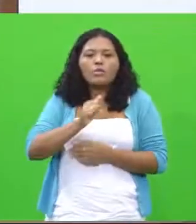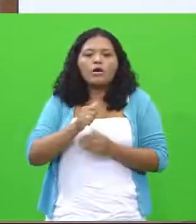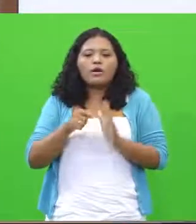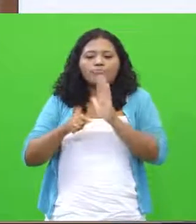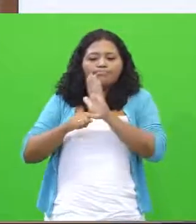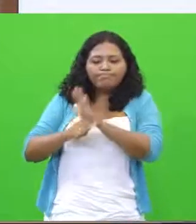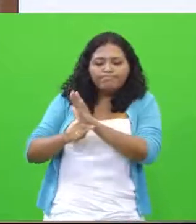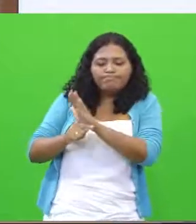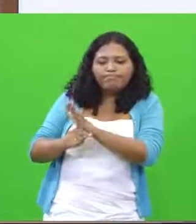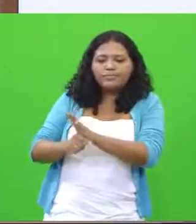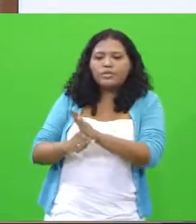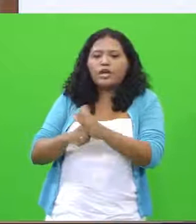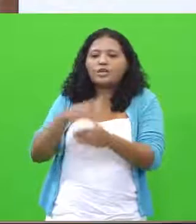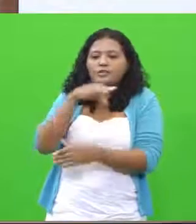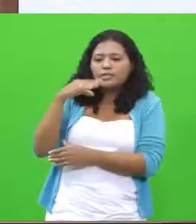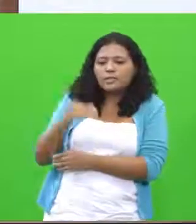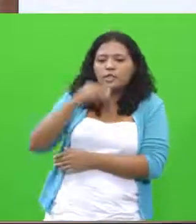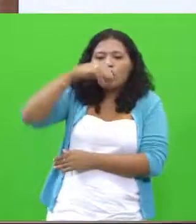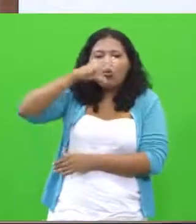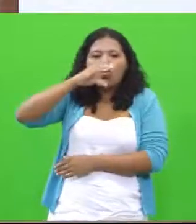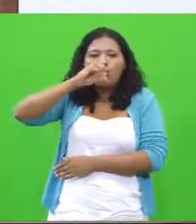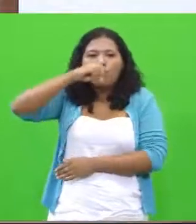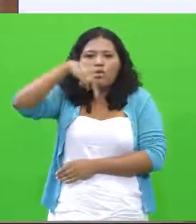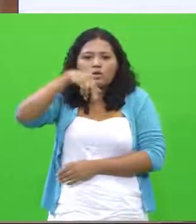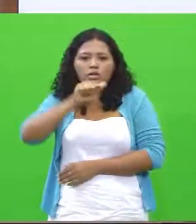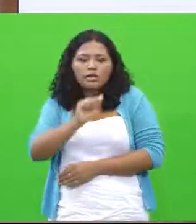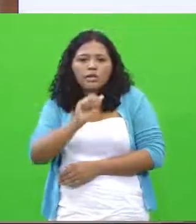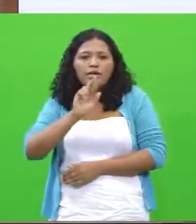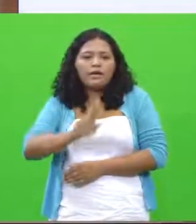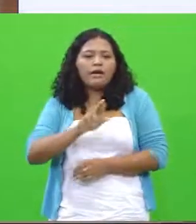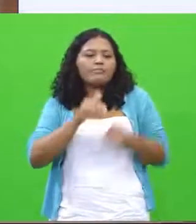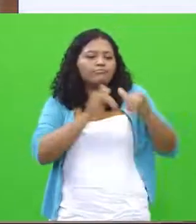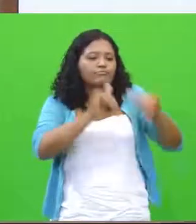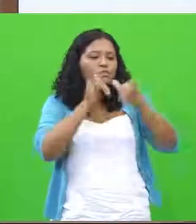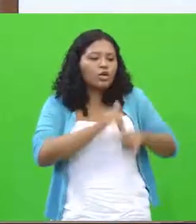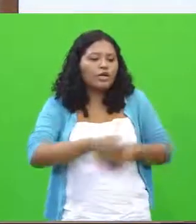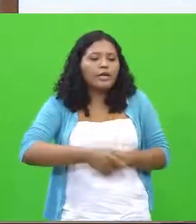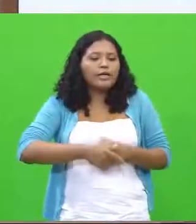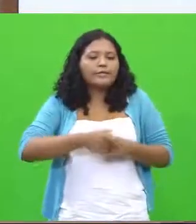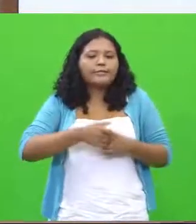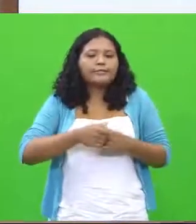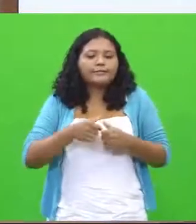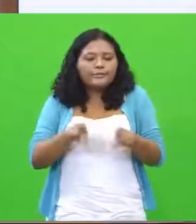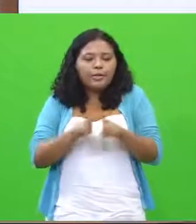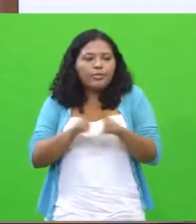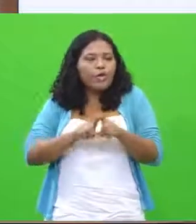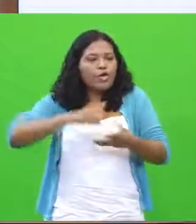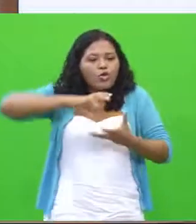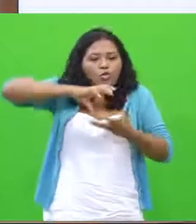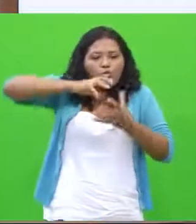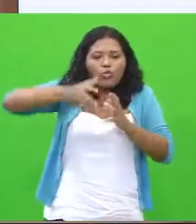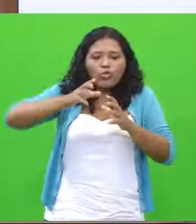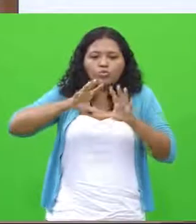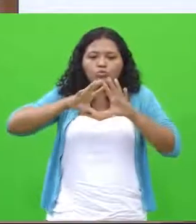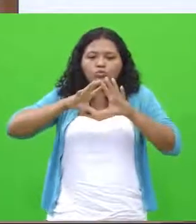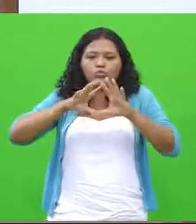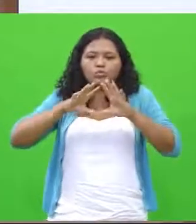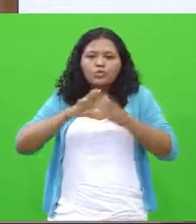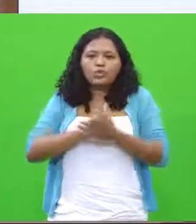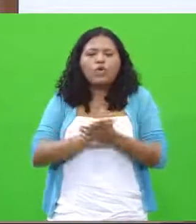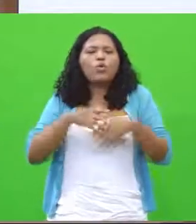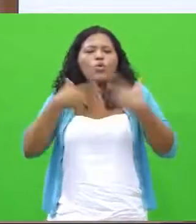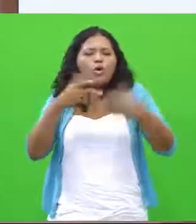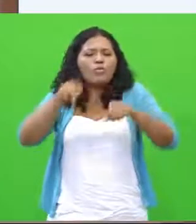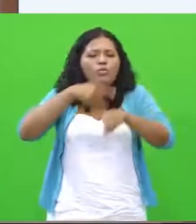publicidade, resumindo. temos o segundo, mapa-monde, ele se expande para o mundo, mostra onde, em que